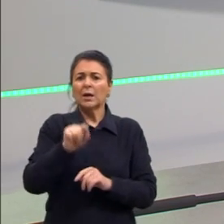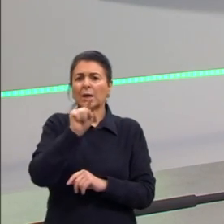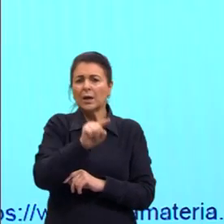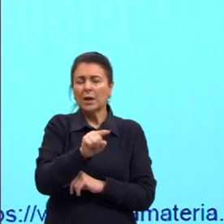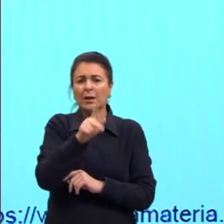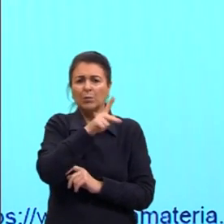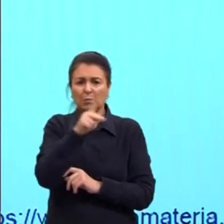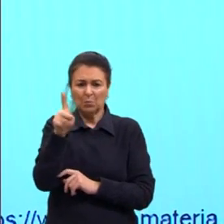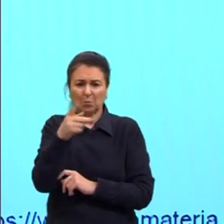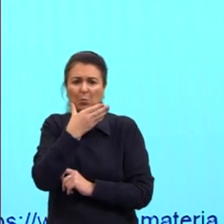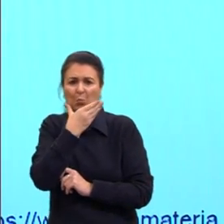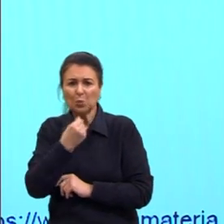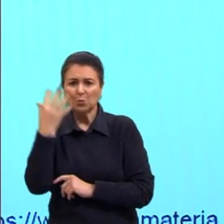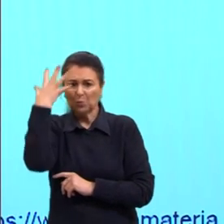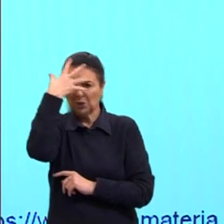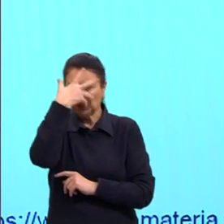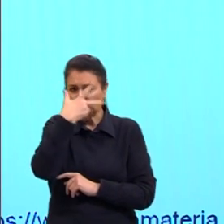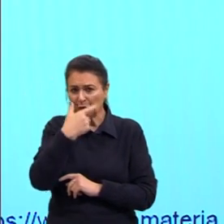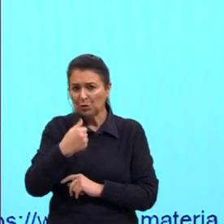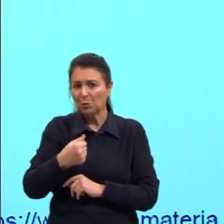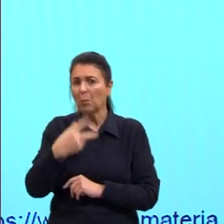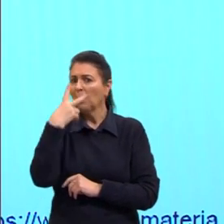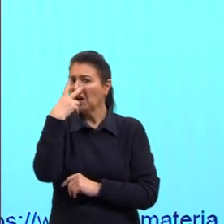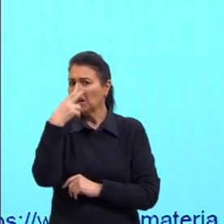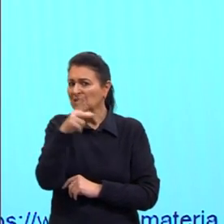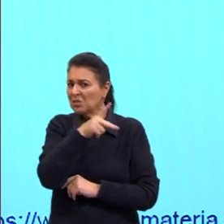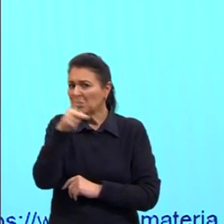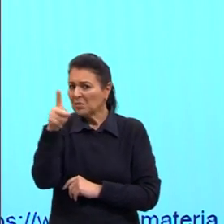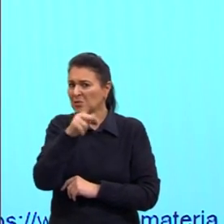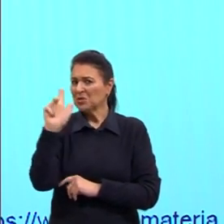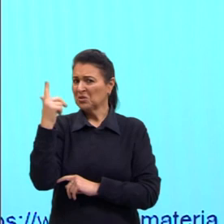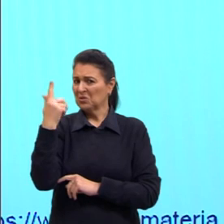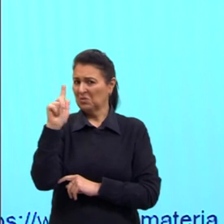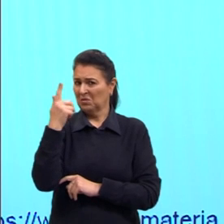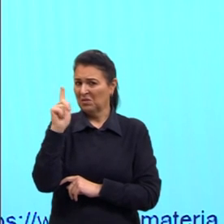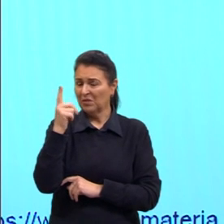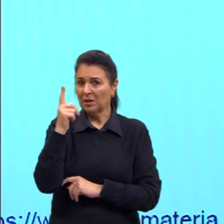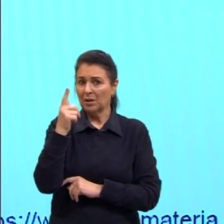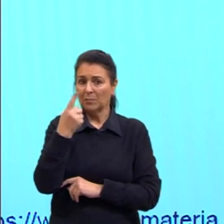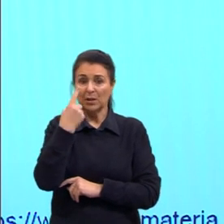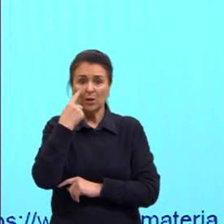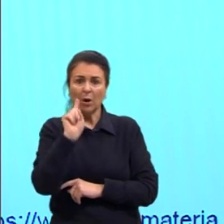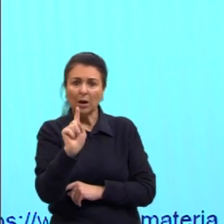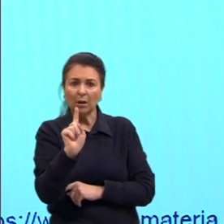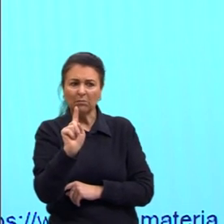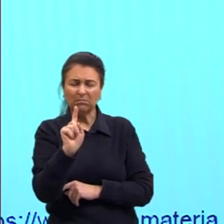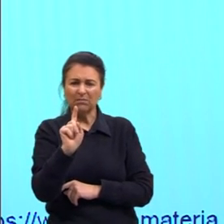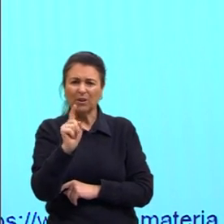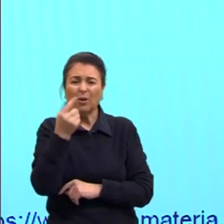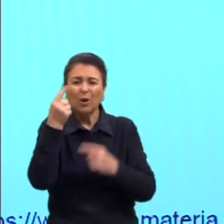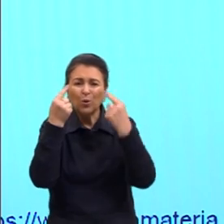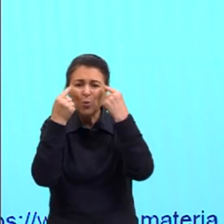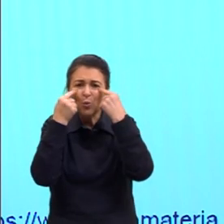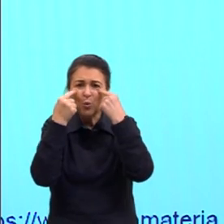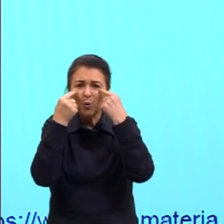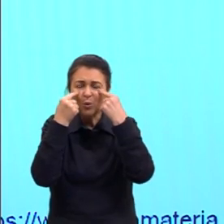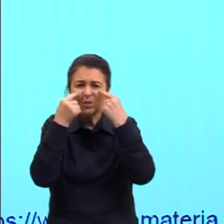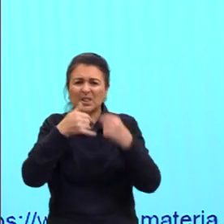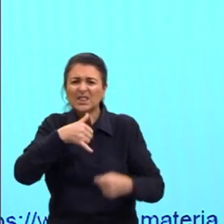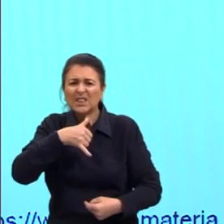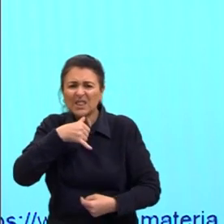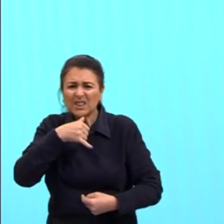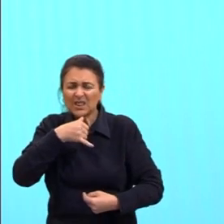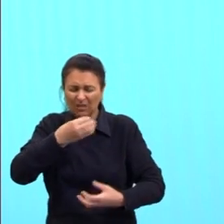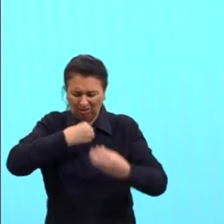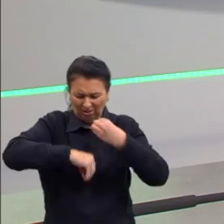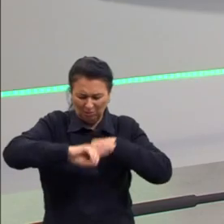bonito, olha esse olhar cativante. Uma pessoa assim, gente já percebe que está depressiva, porque até o olhar dele traz tristeza.